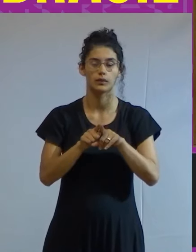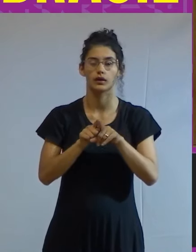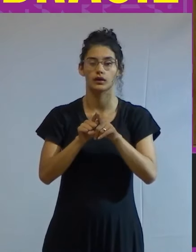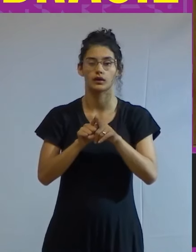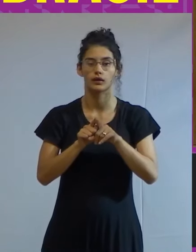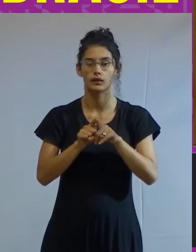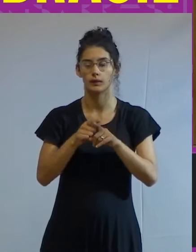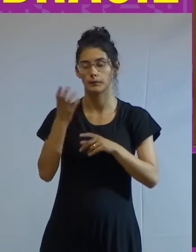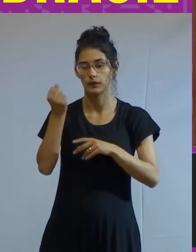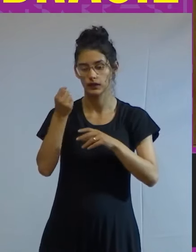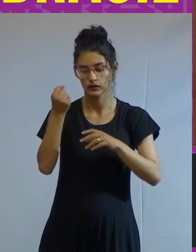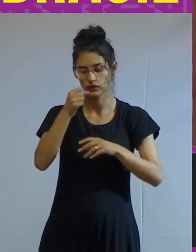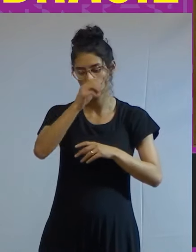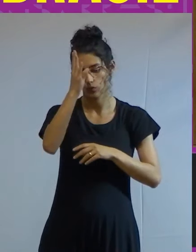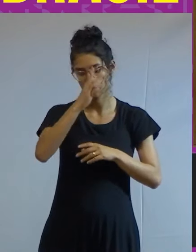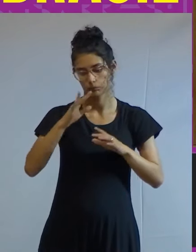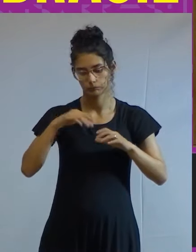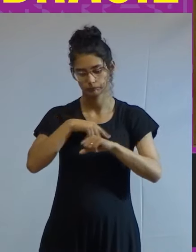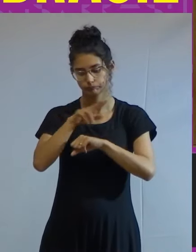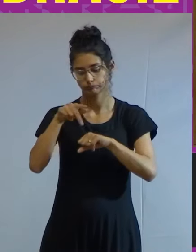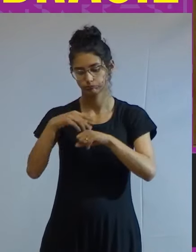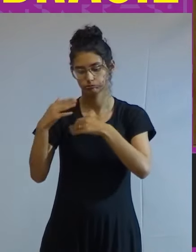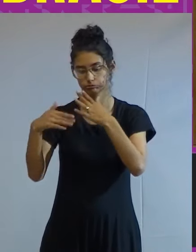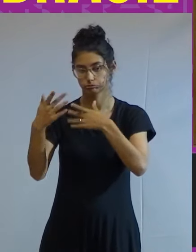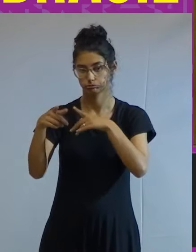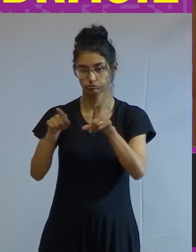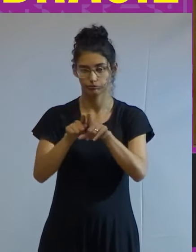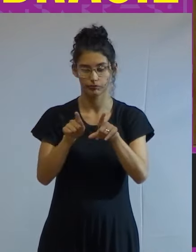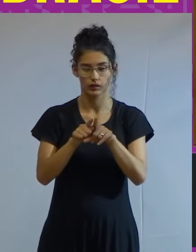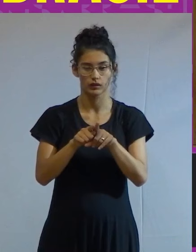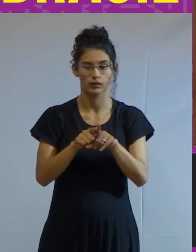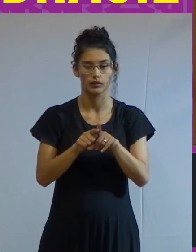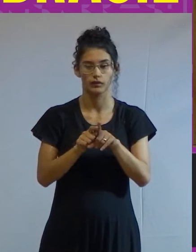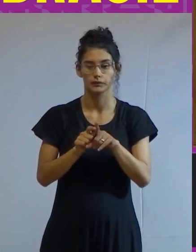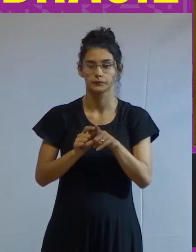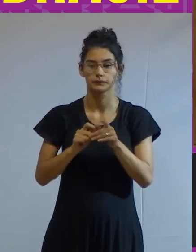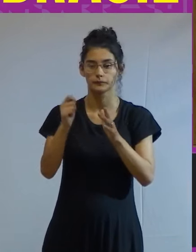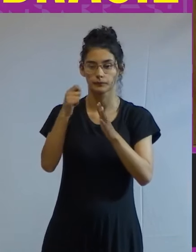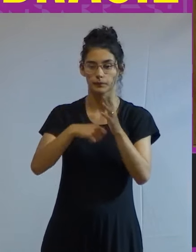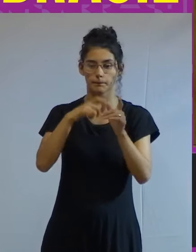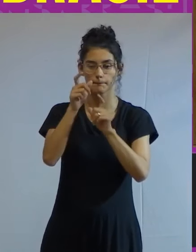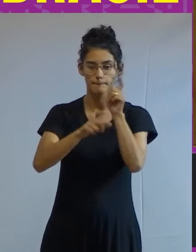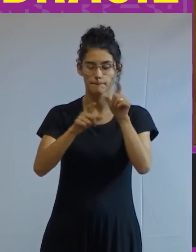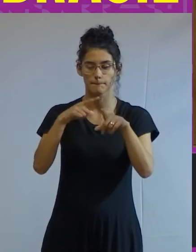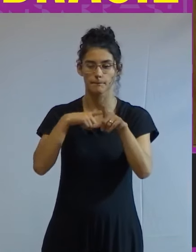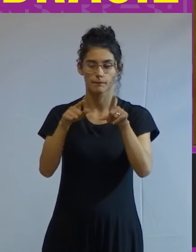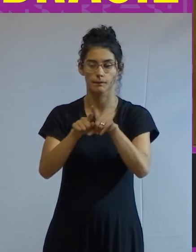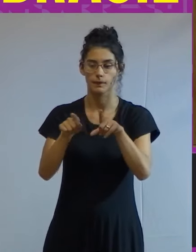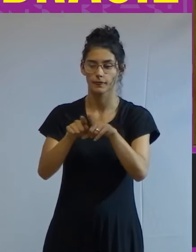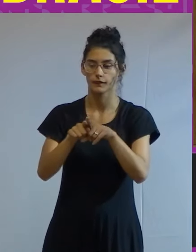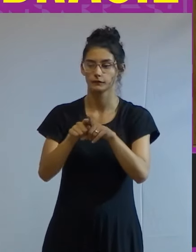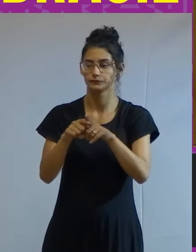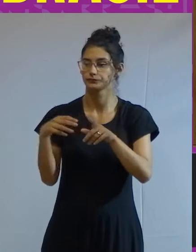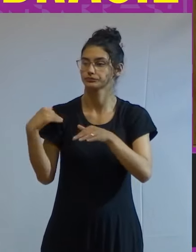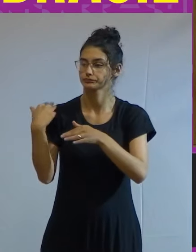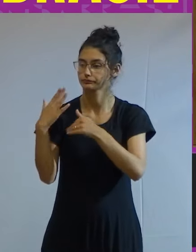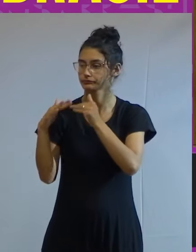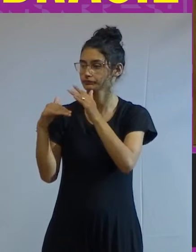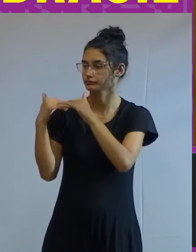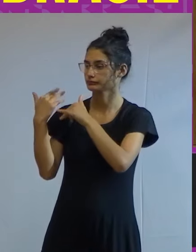embranquecer o país na sequência Schwartz assinala que as feições bárbaras desse mecanismo